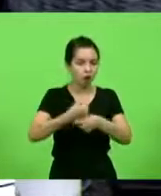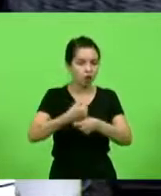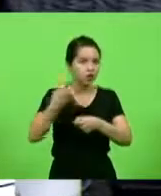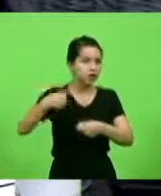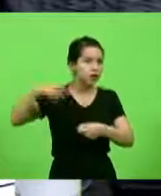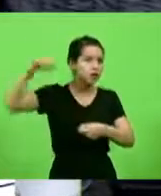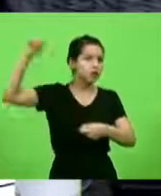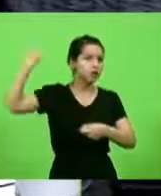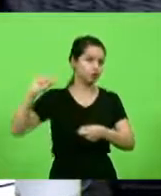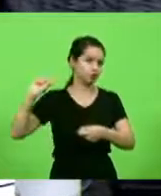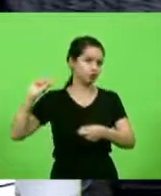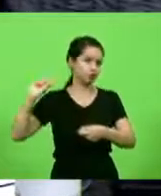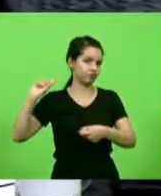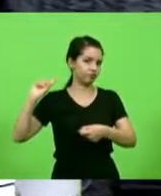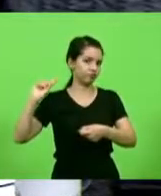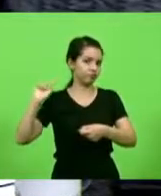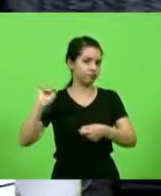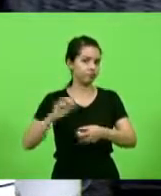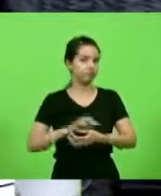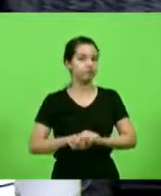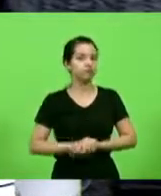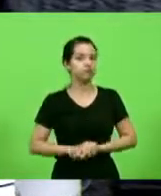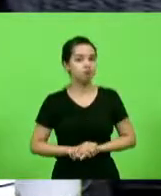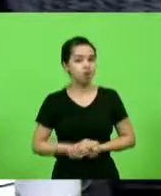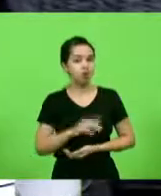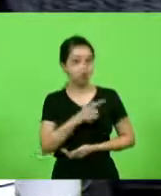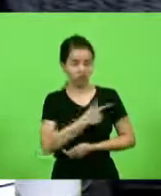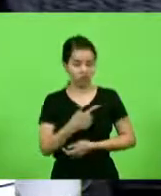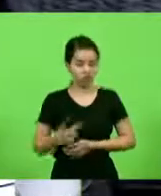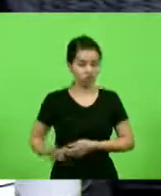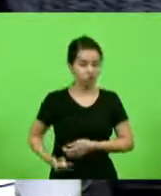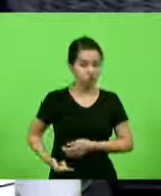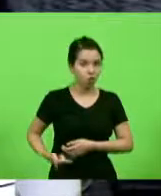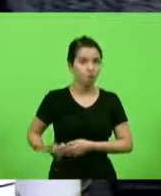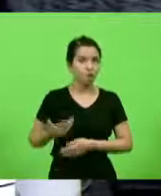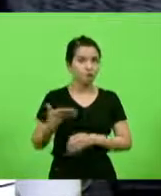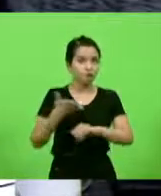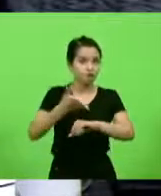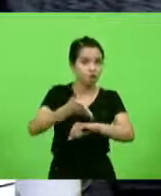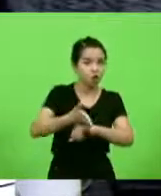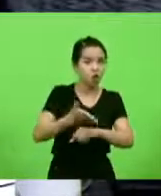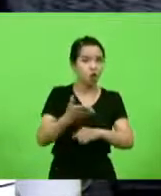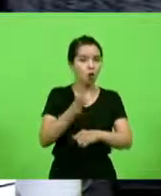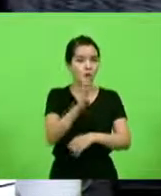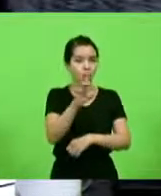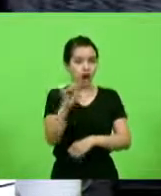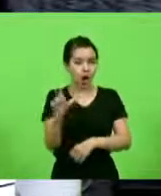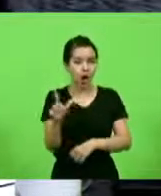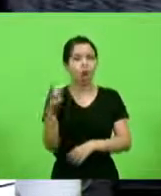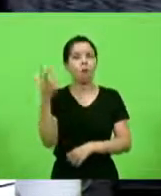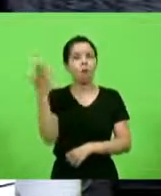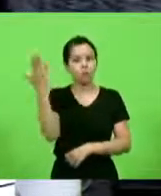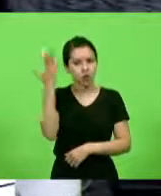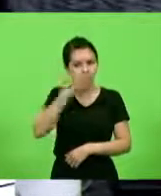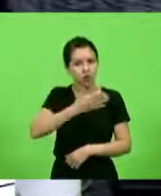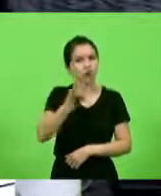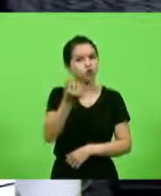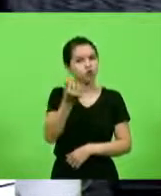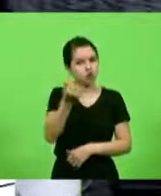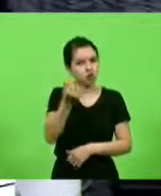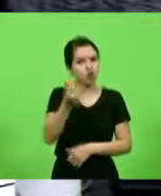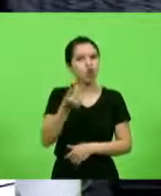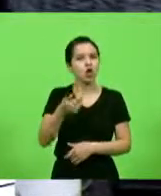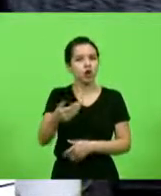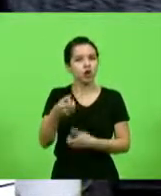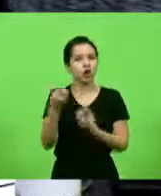O governador esteve em Blumenau, deputado Jerry, prometeu o dinheiro para o centro de convenções, rede social